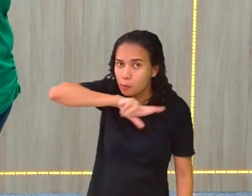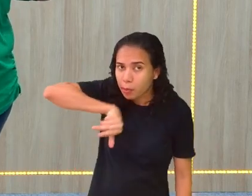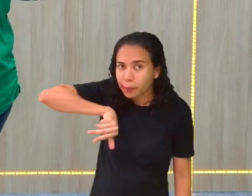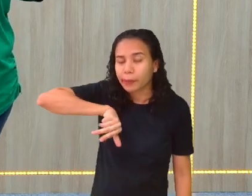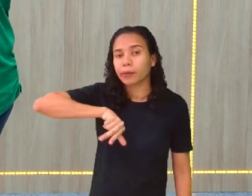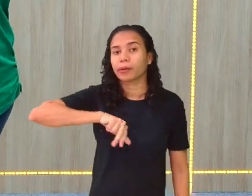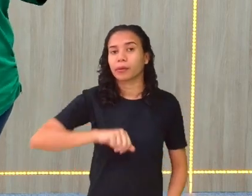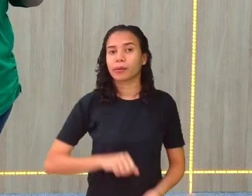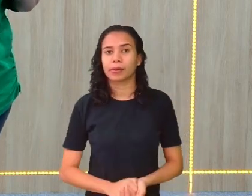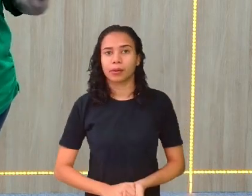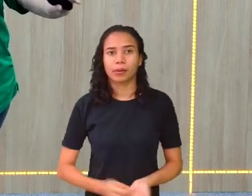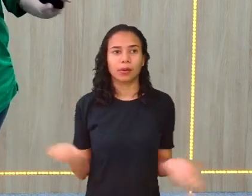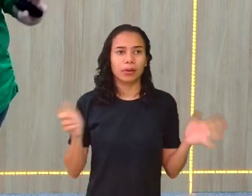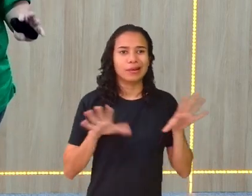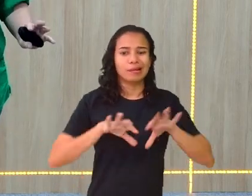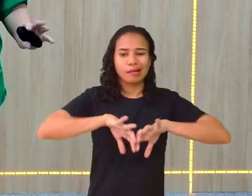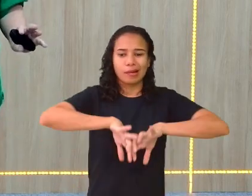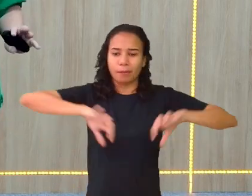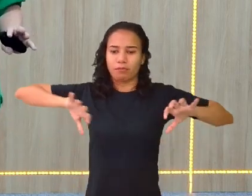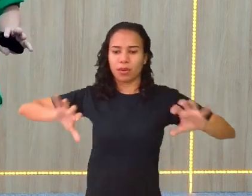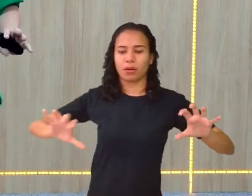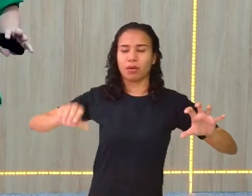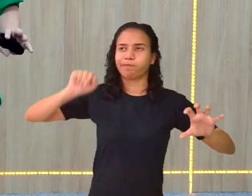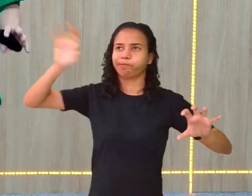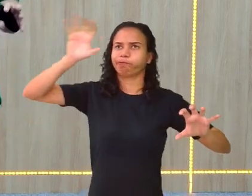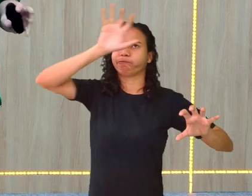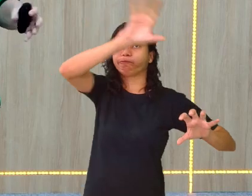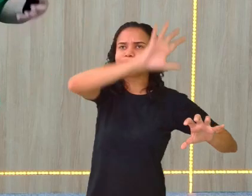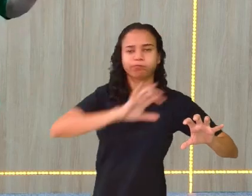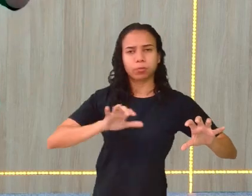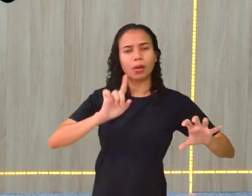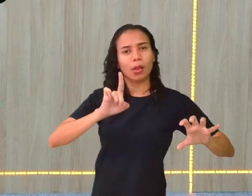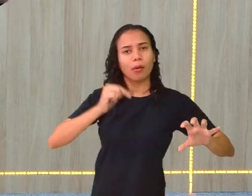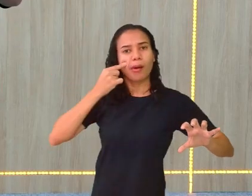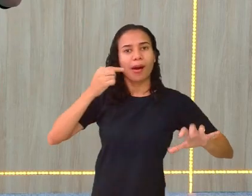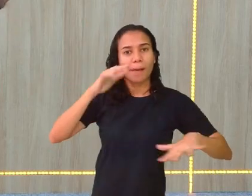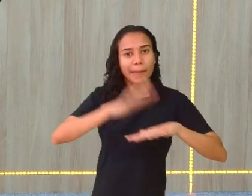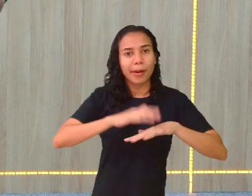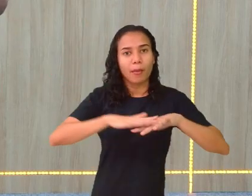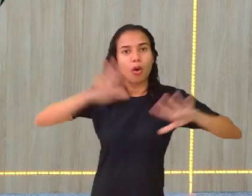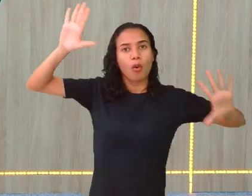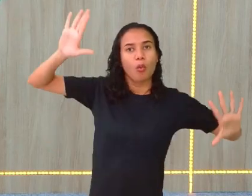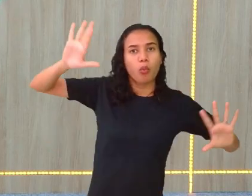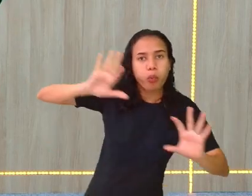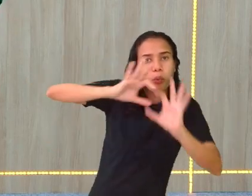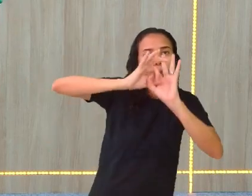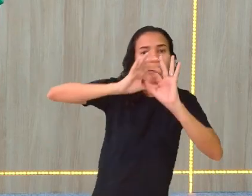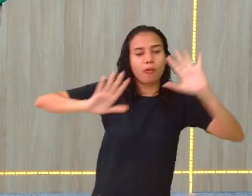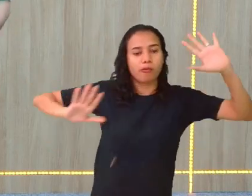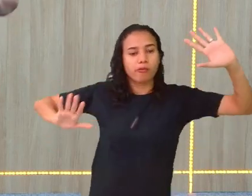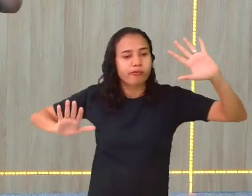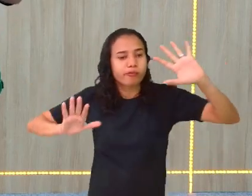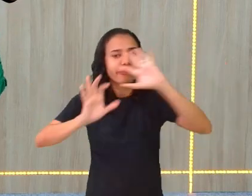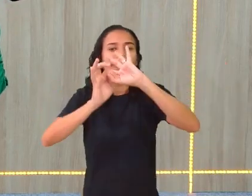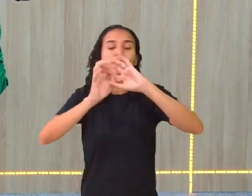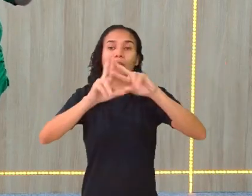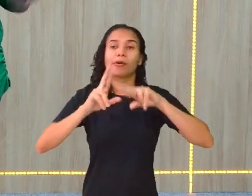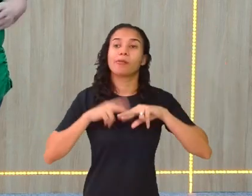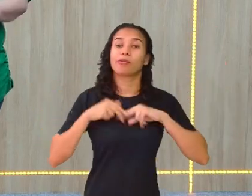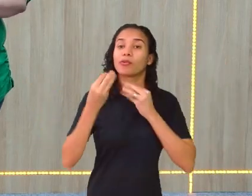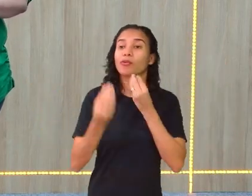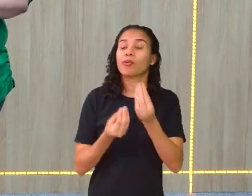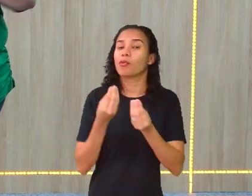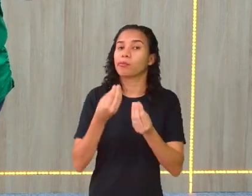caixinhas separadas, a matemática está tudo conectado e eu fiz